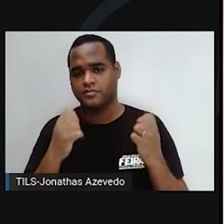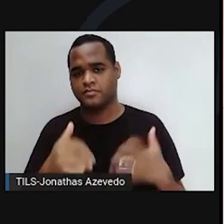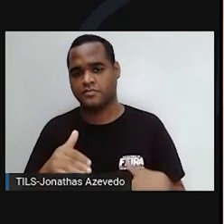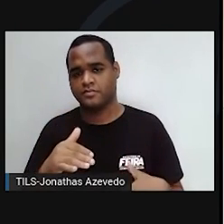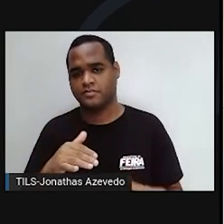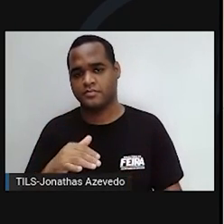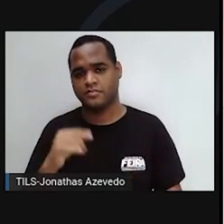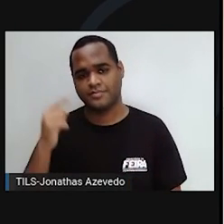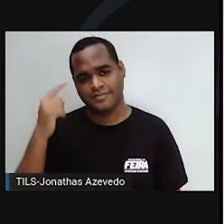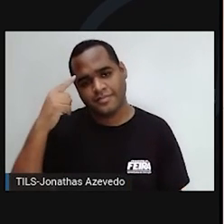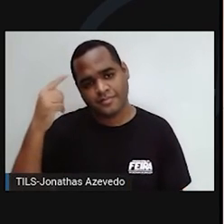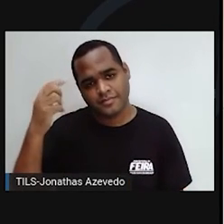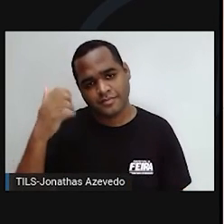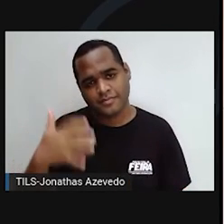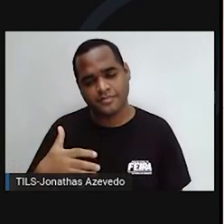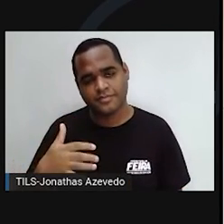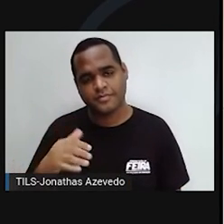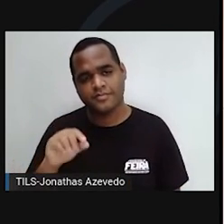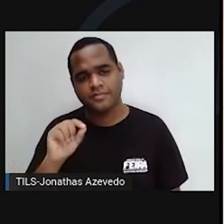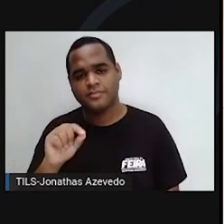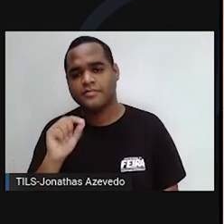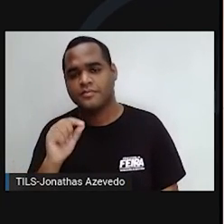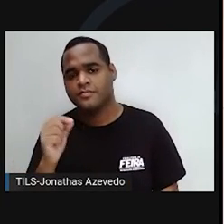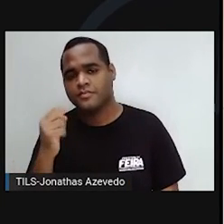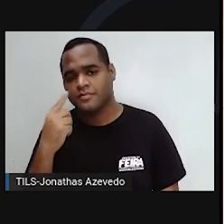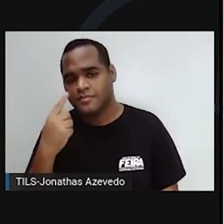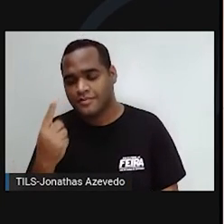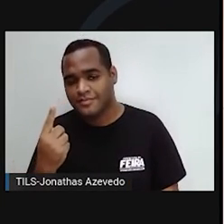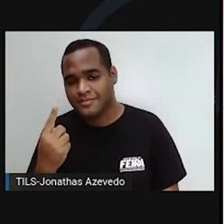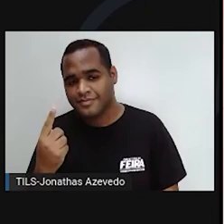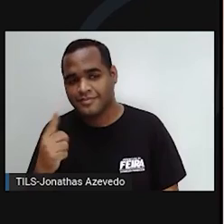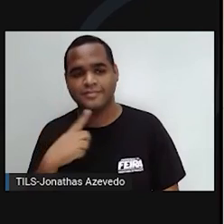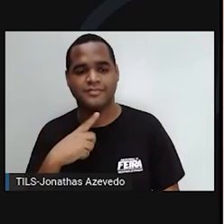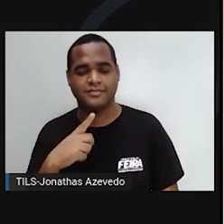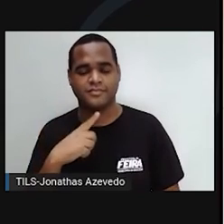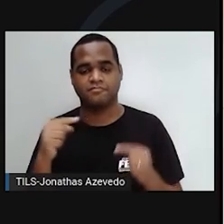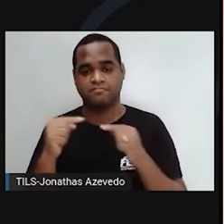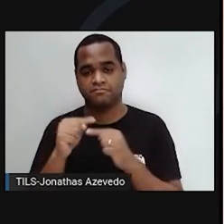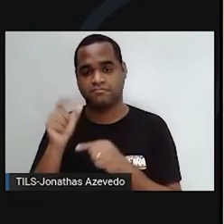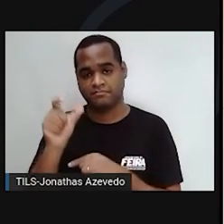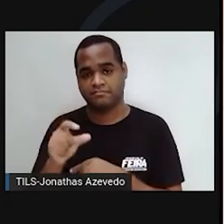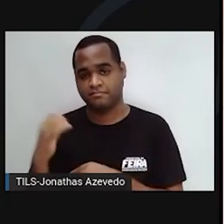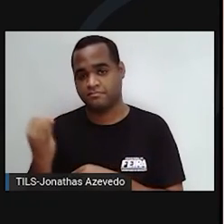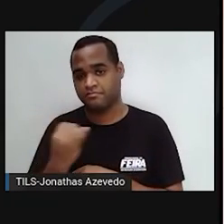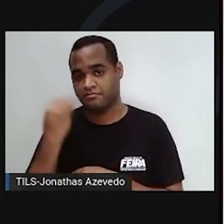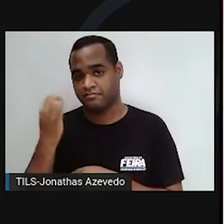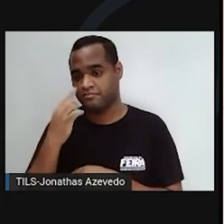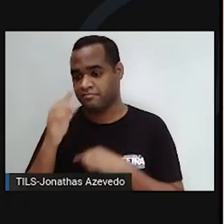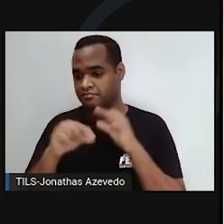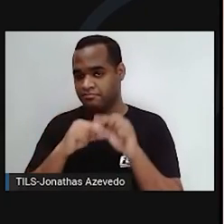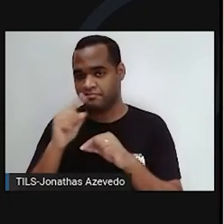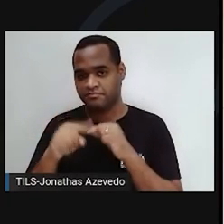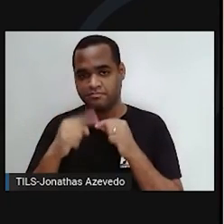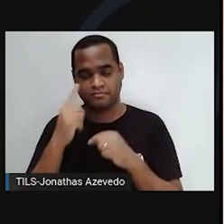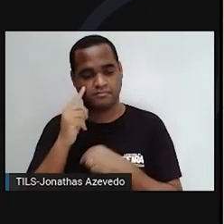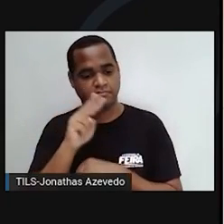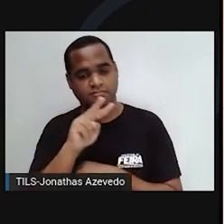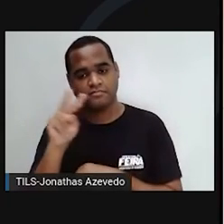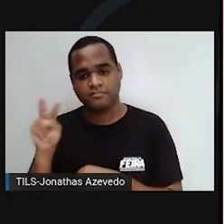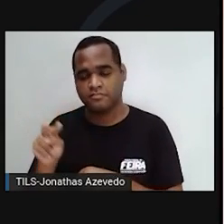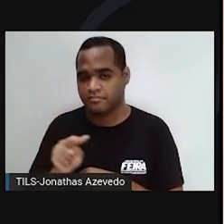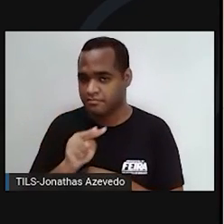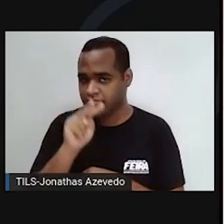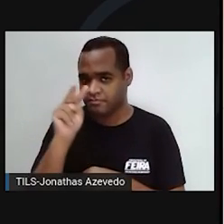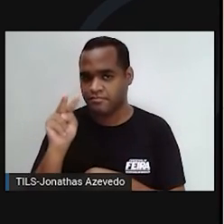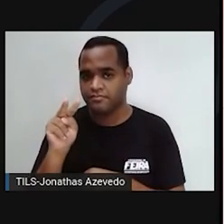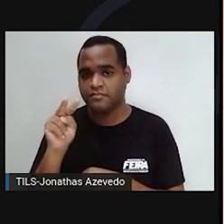glicocálix. O glicocálix, ele vai ter aí como função, ele está externamente à membrana plasmática, vou colocar